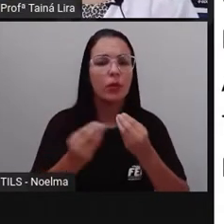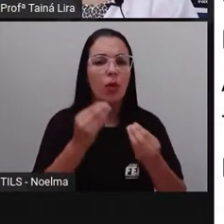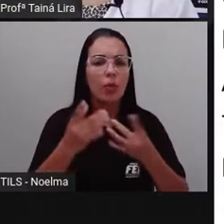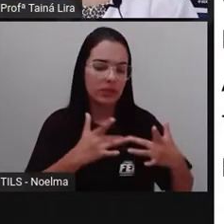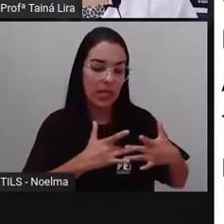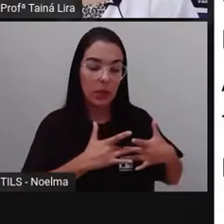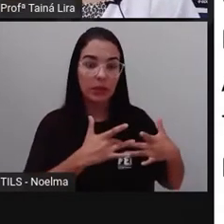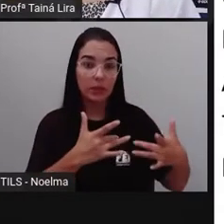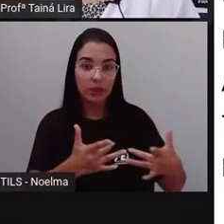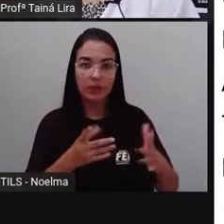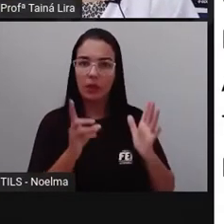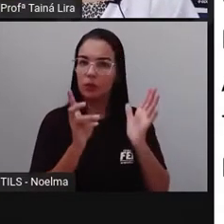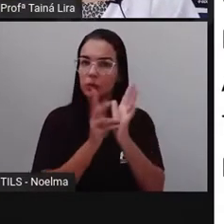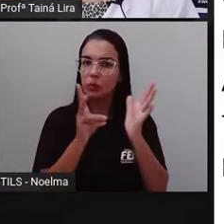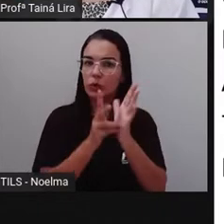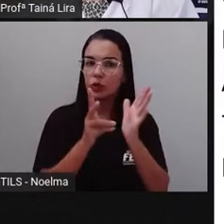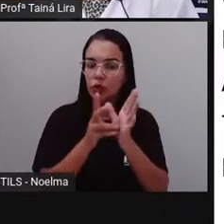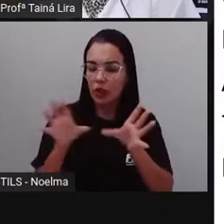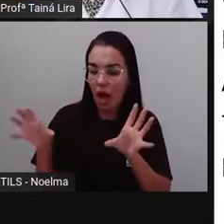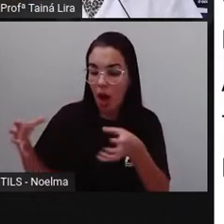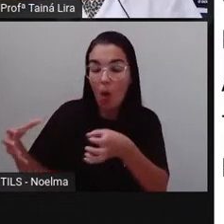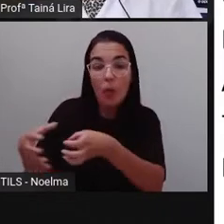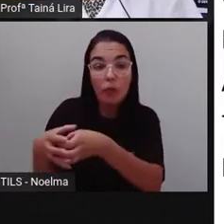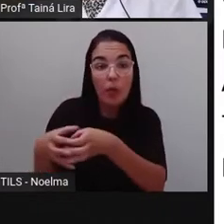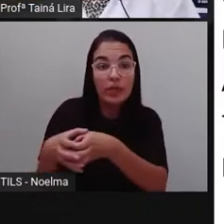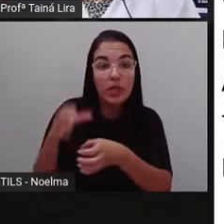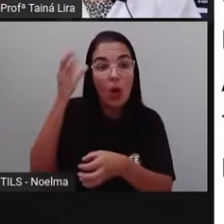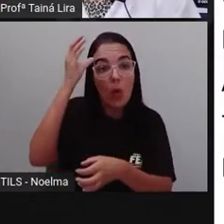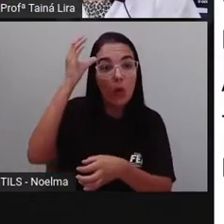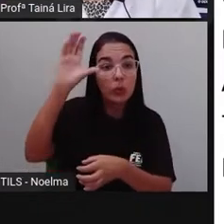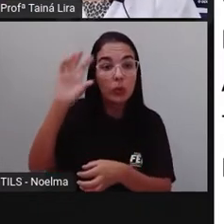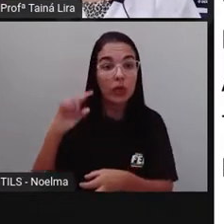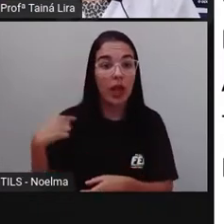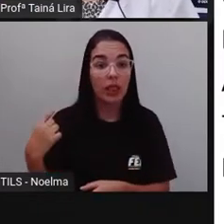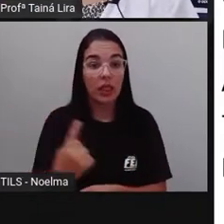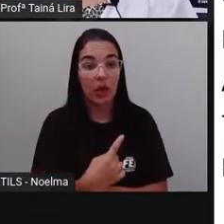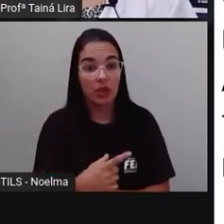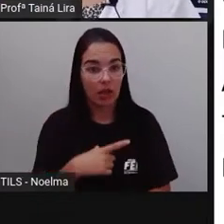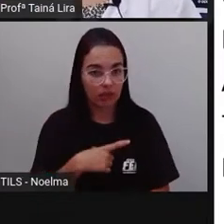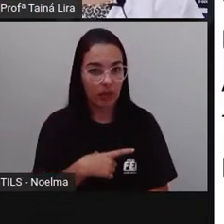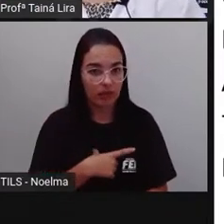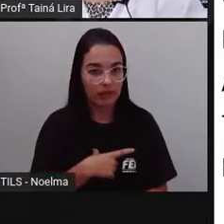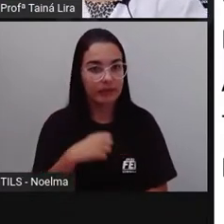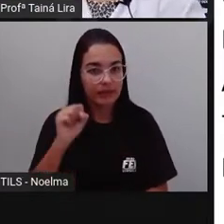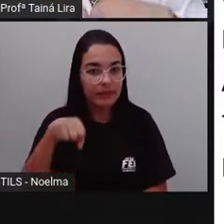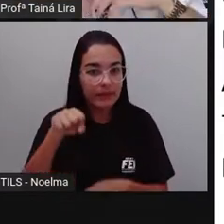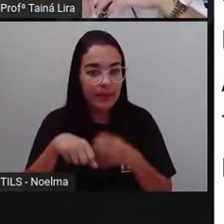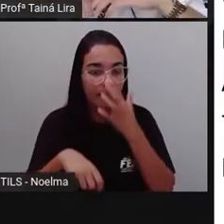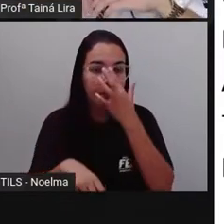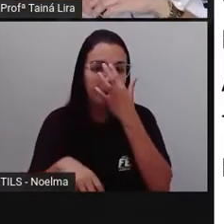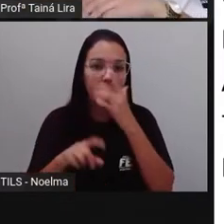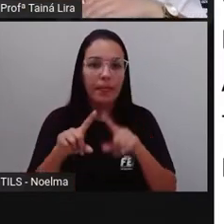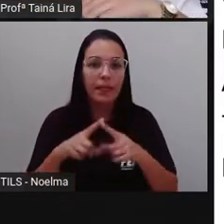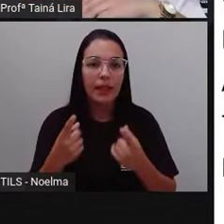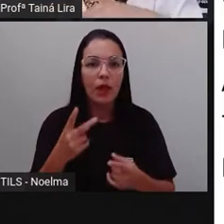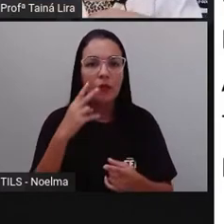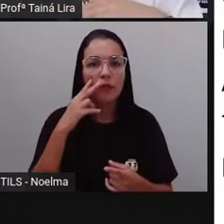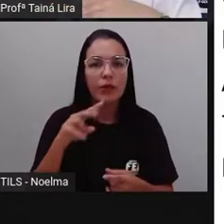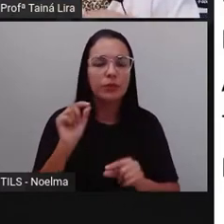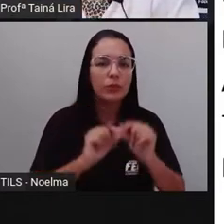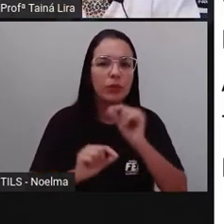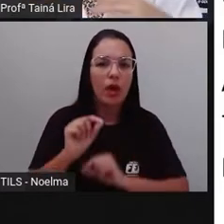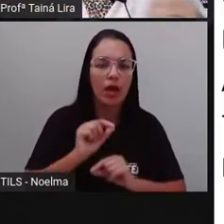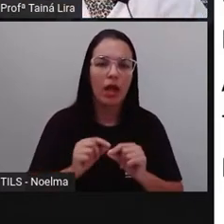dos indígenas para a formação da nossa cultura aqui no Brasil, não é verdade? Vimos que os índios, né?